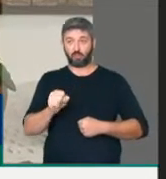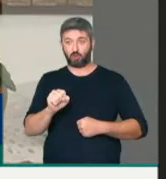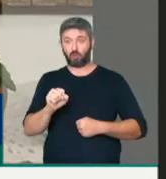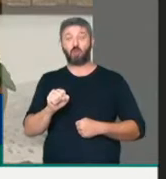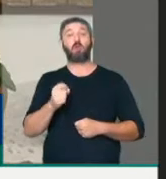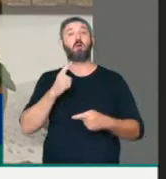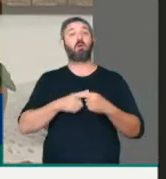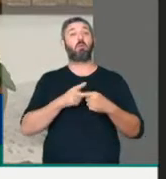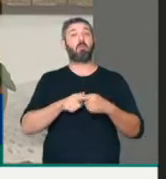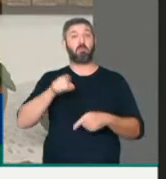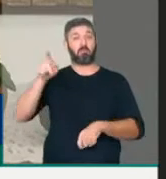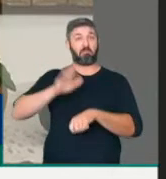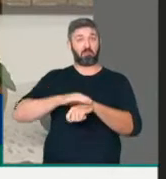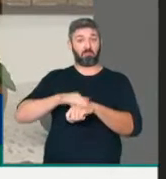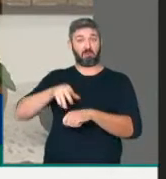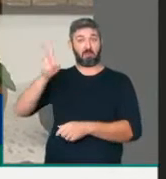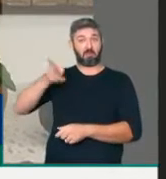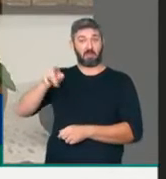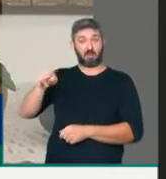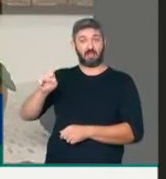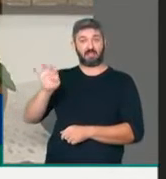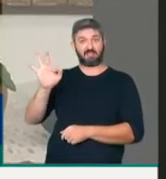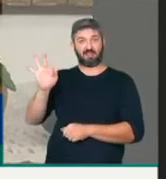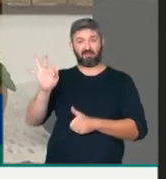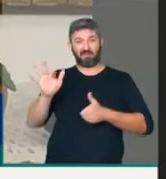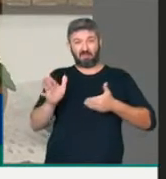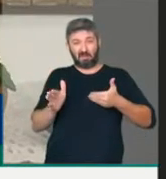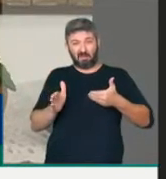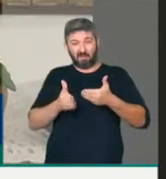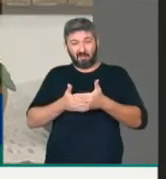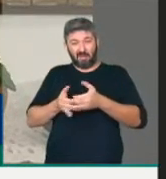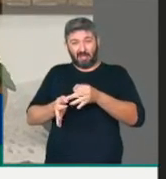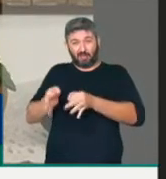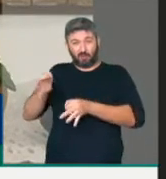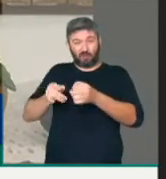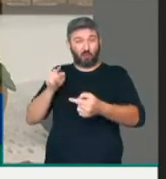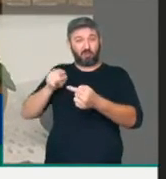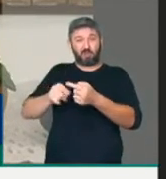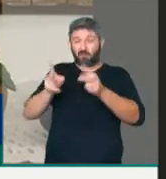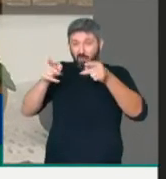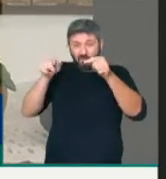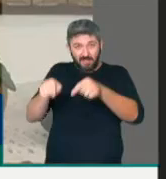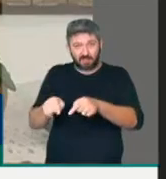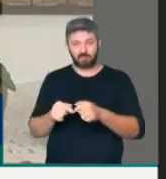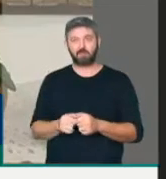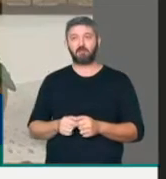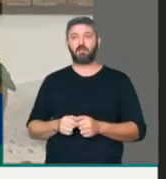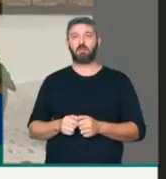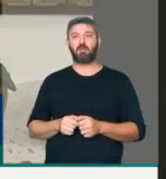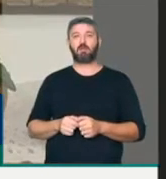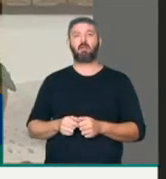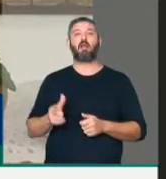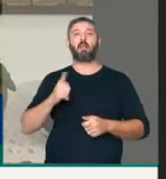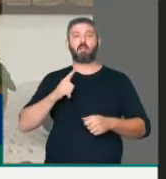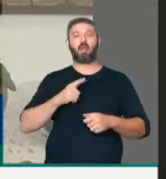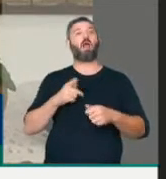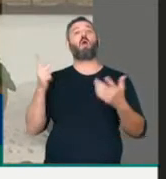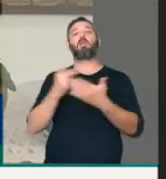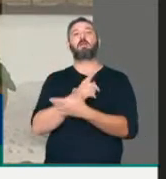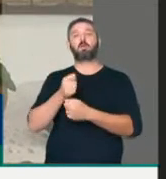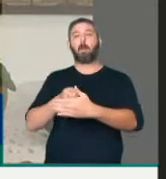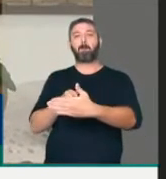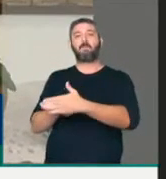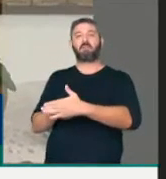Supremo Tribunal Federal, as vésperas de um julgamento que tinha a mesma finalidade, foi pressionado, foi